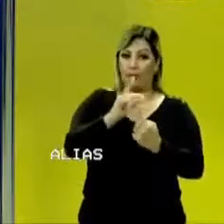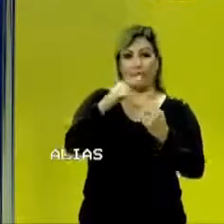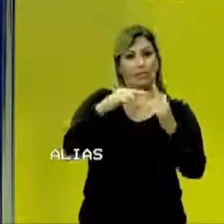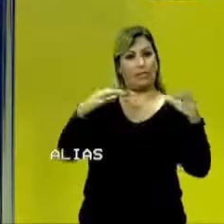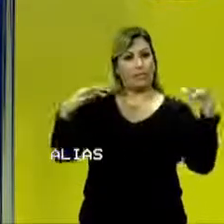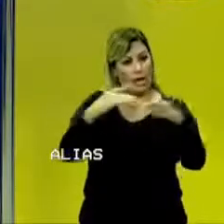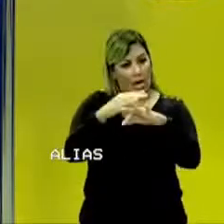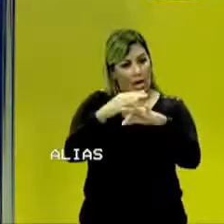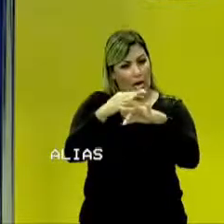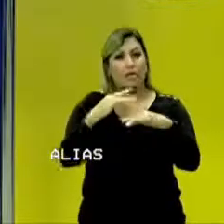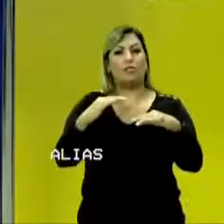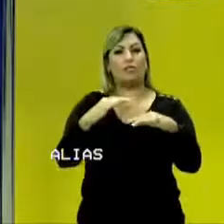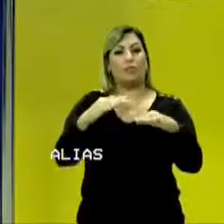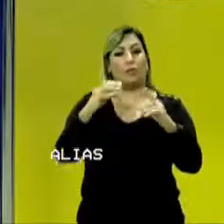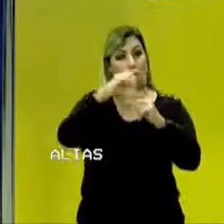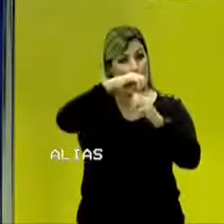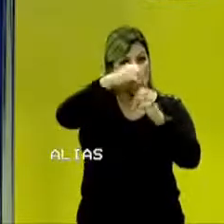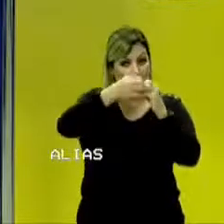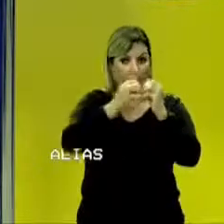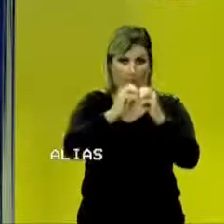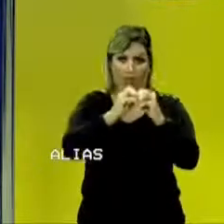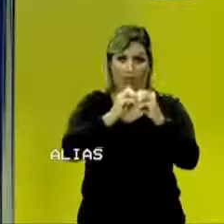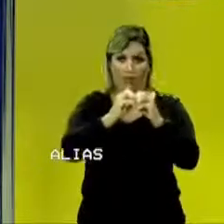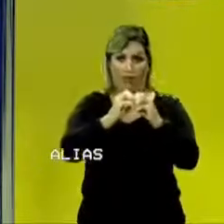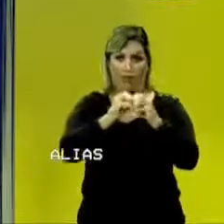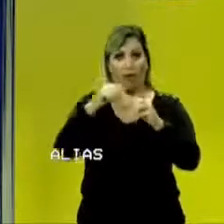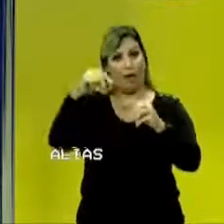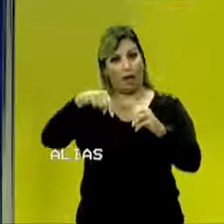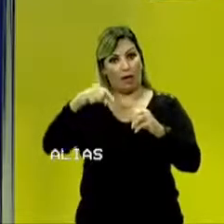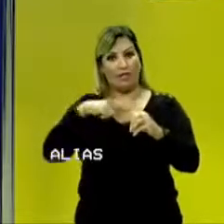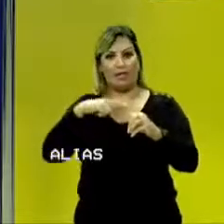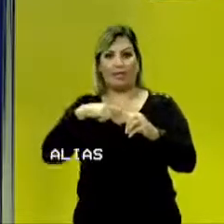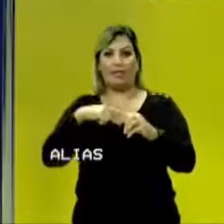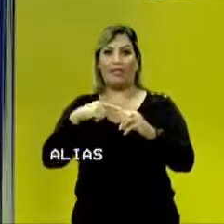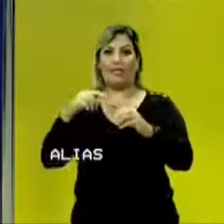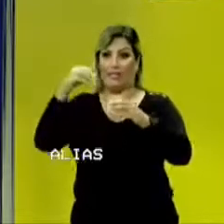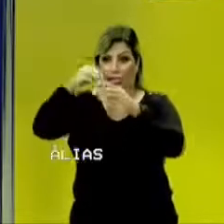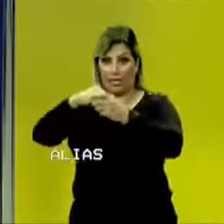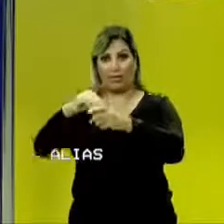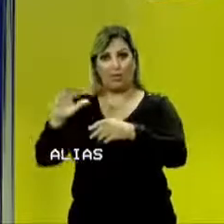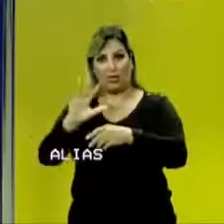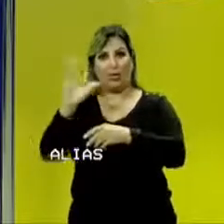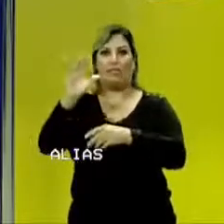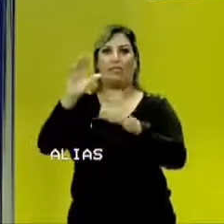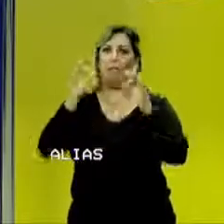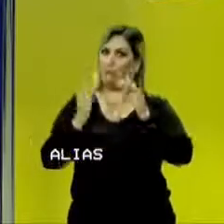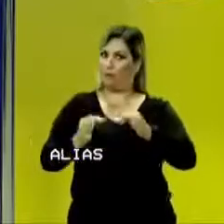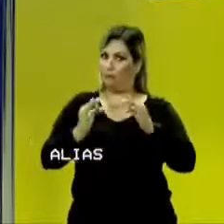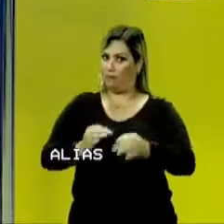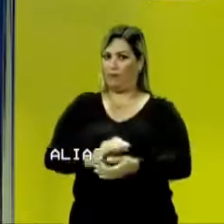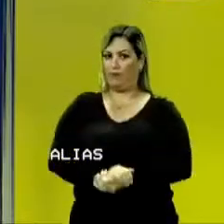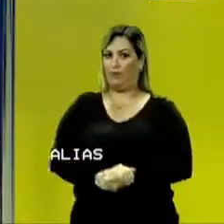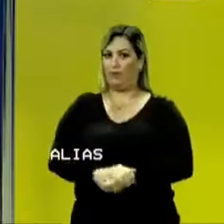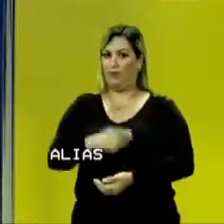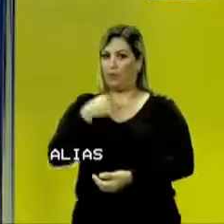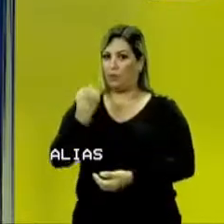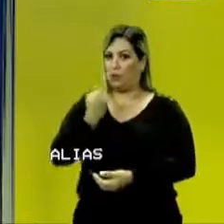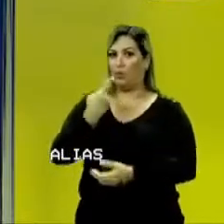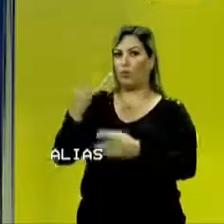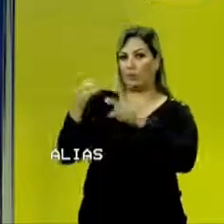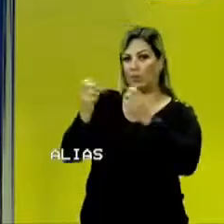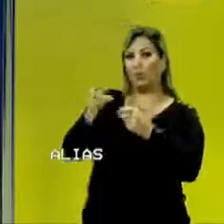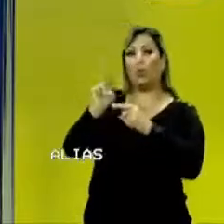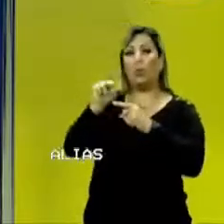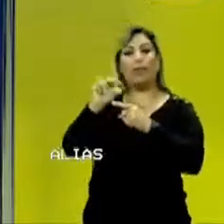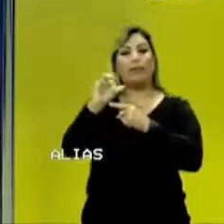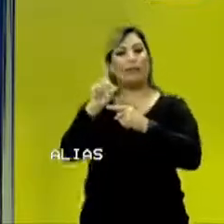grau de agitação da molécula naquela situação. Aqui no universo encantado dos gases perfeitos, nós consideramos como